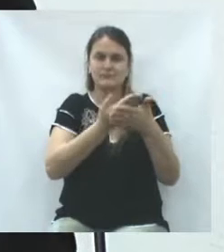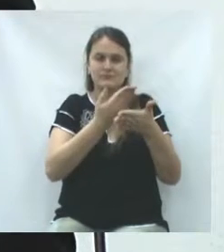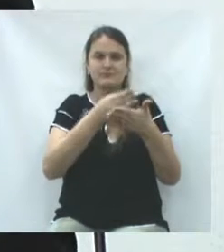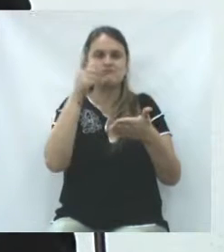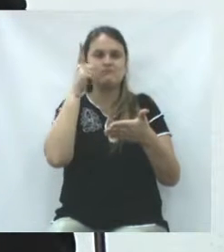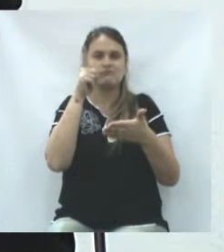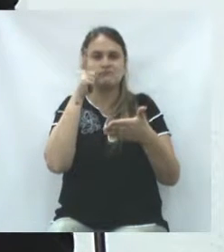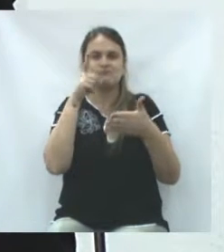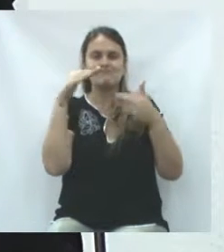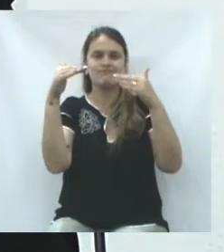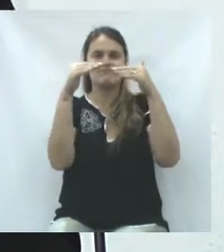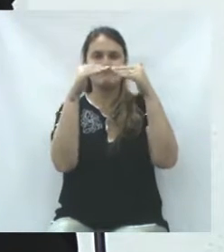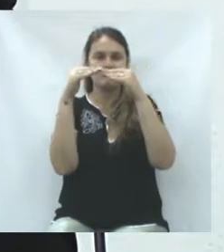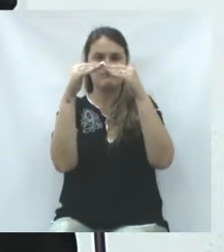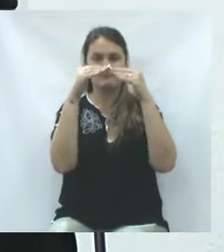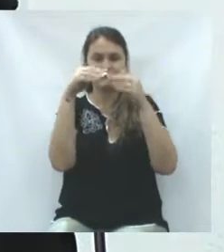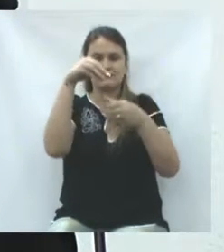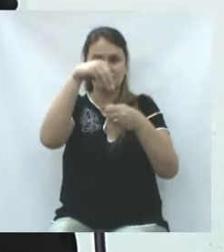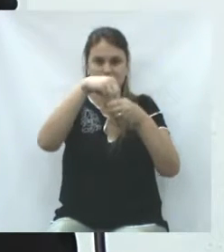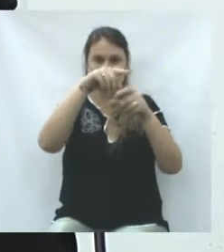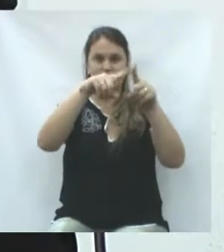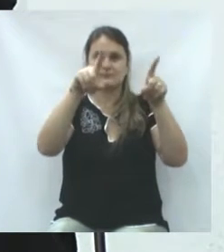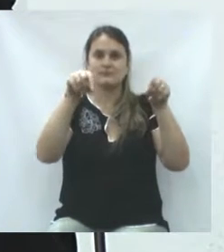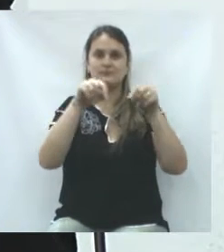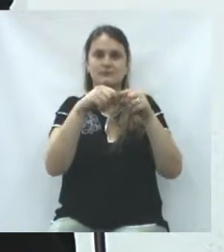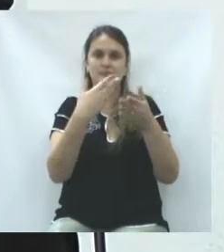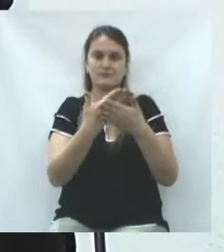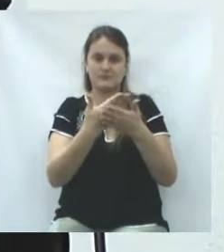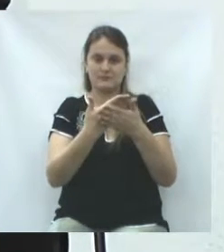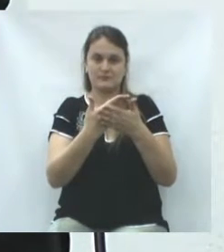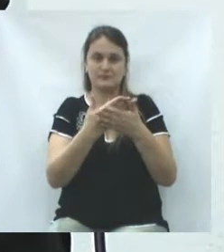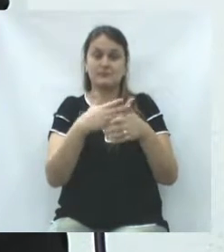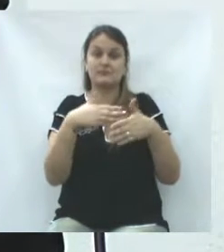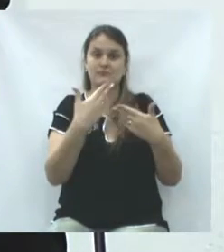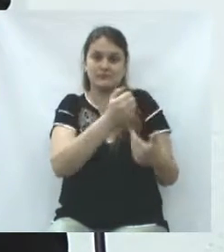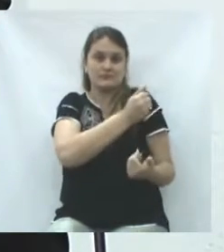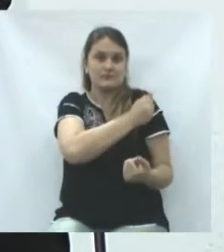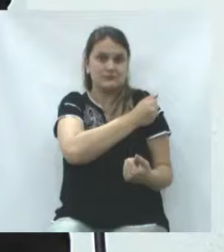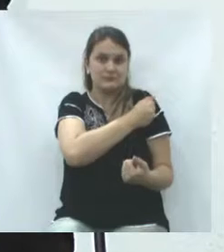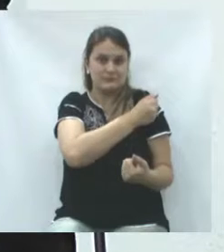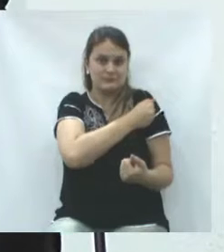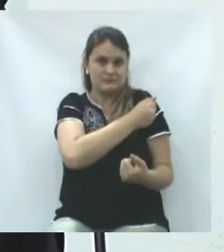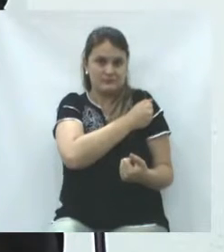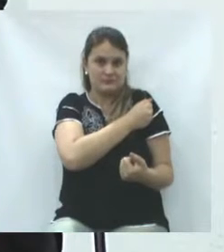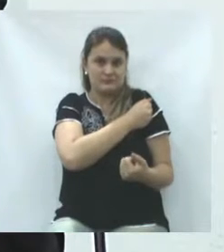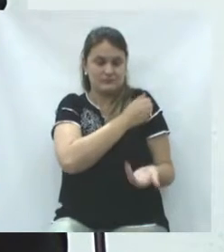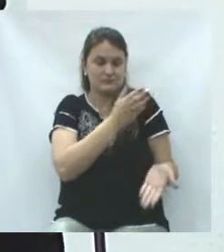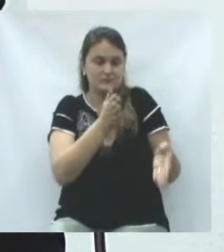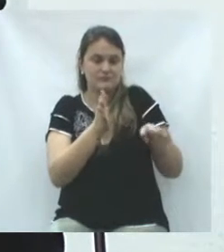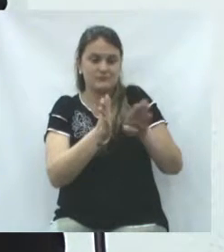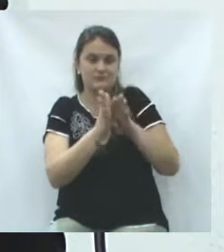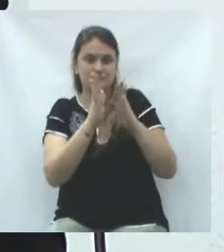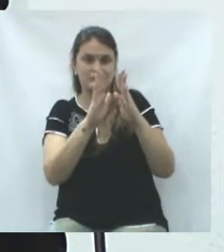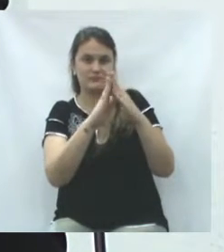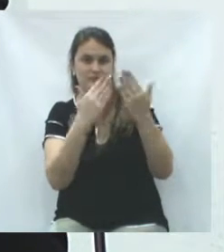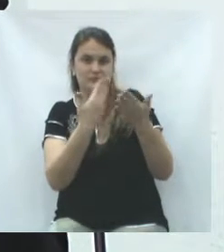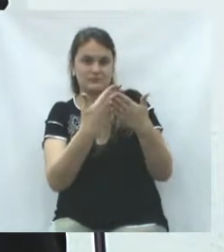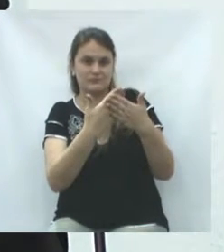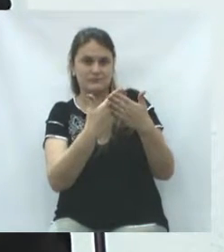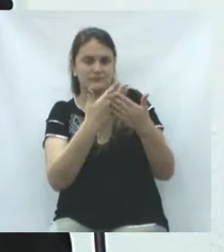iguais na sociedade, é em uma sala de aula. Esta matéria-prima bruta que recebe,